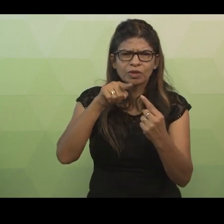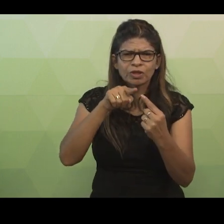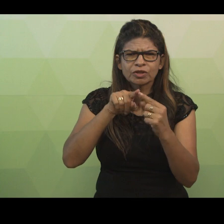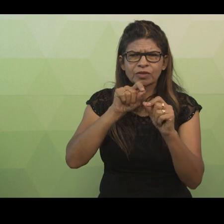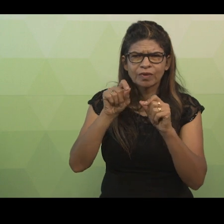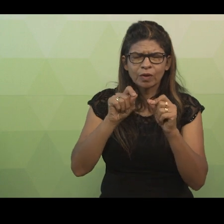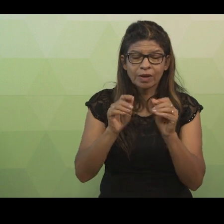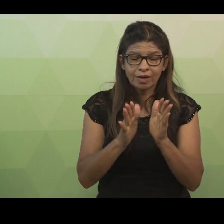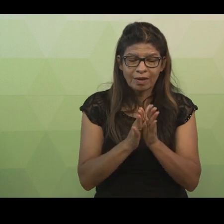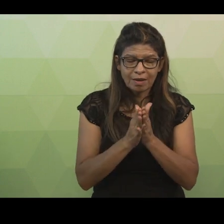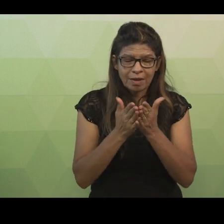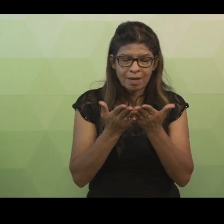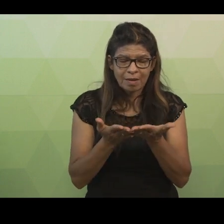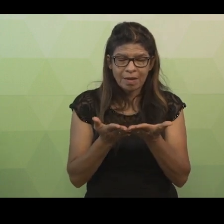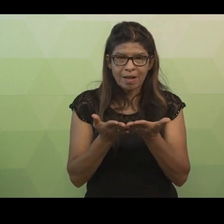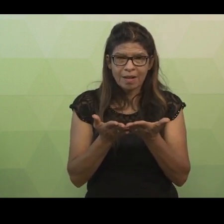e devoluções de livros.